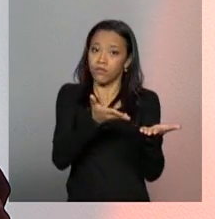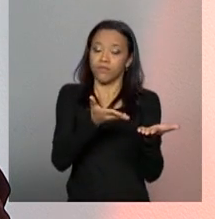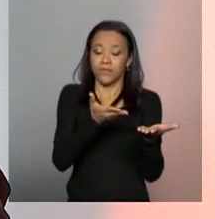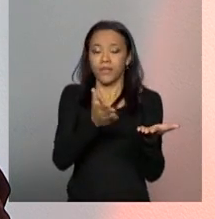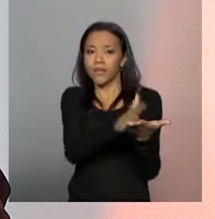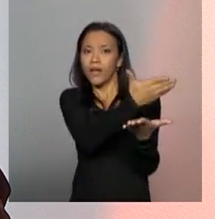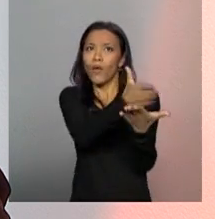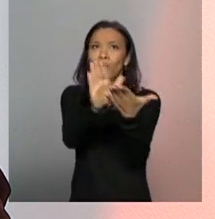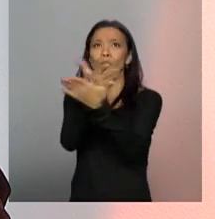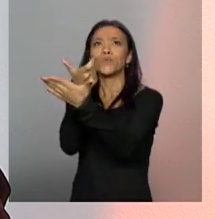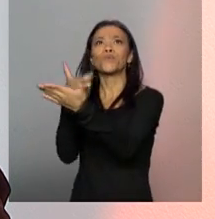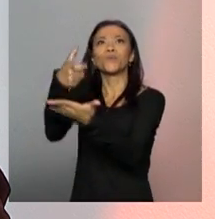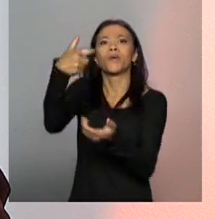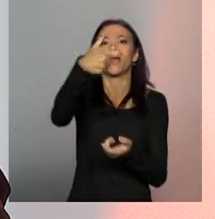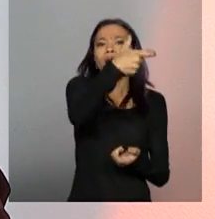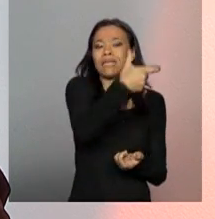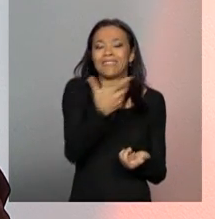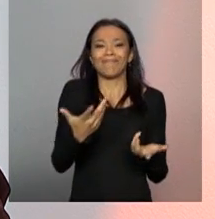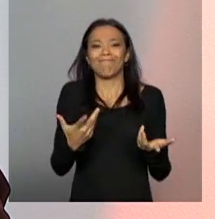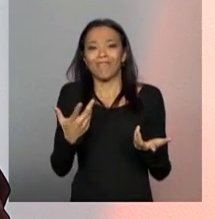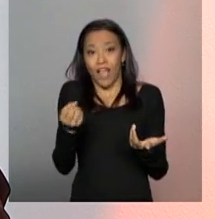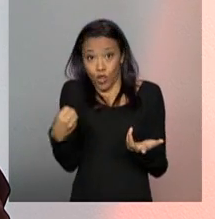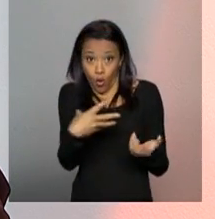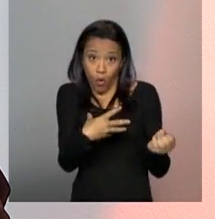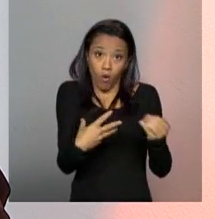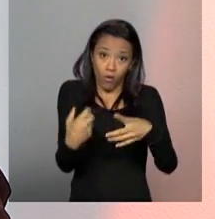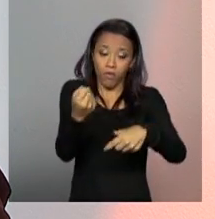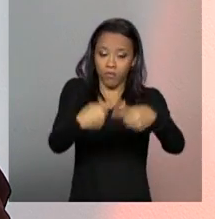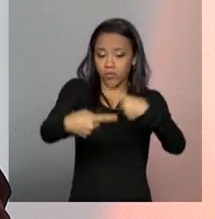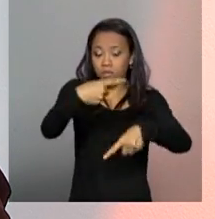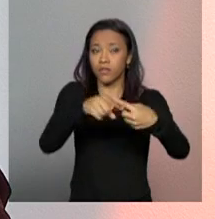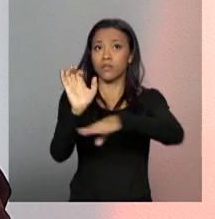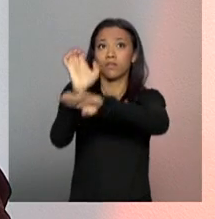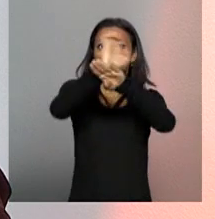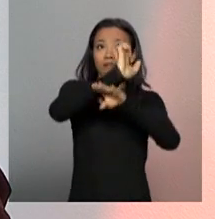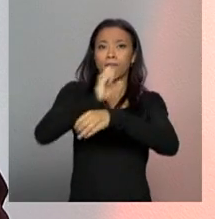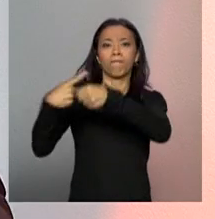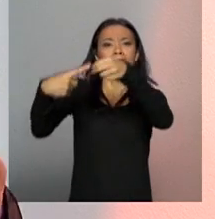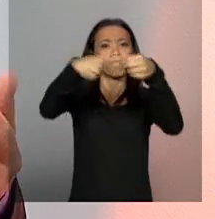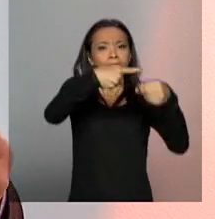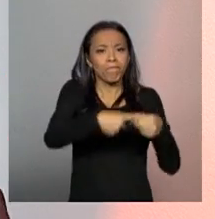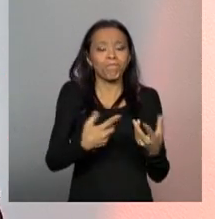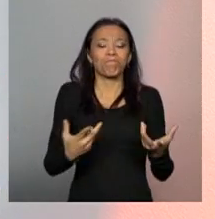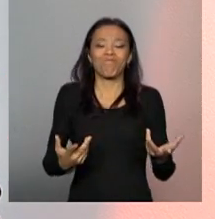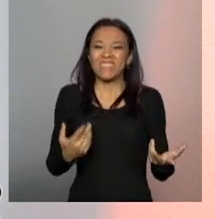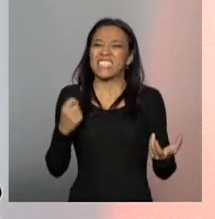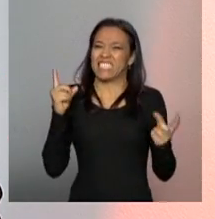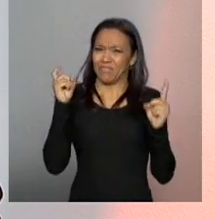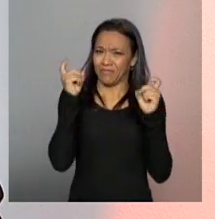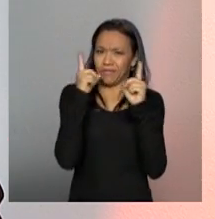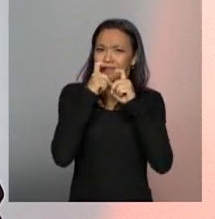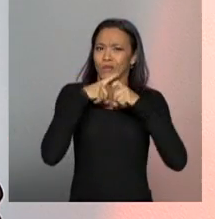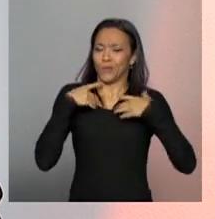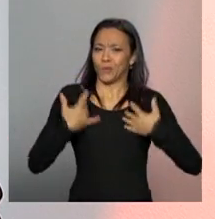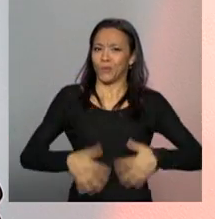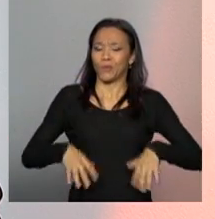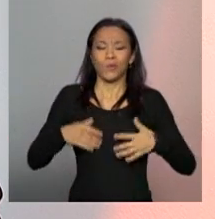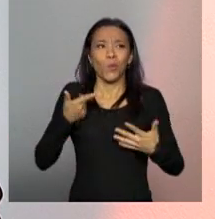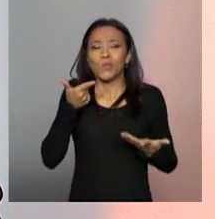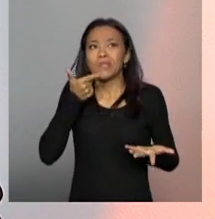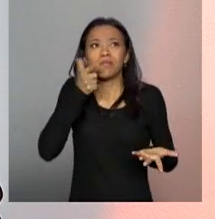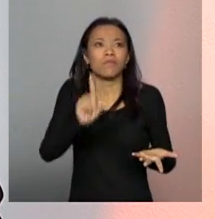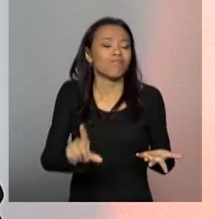lugares, como é uma política nova, em alguns lugares, em alguns estados, em alguns municípios, ainda estamos em muita dificuldade. E havendo essas dificuldades,